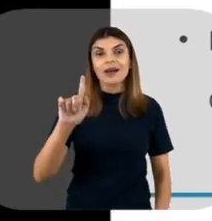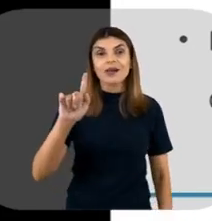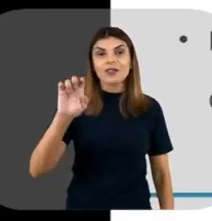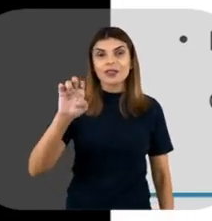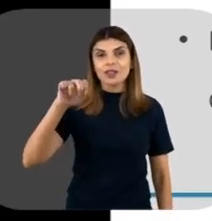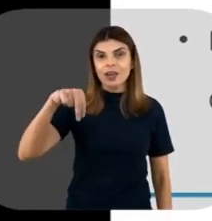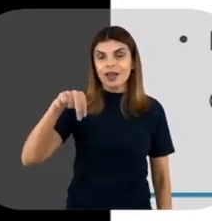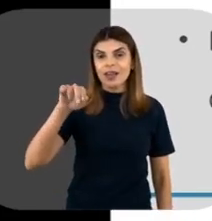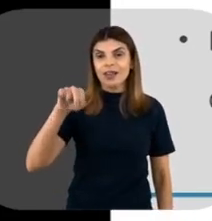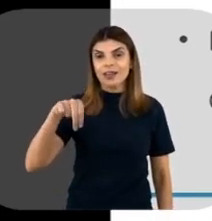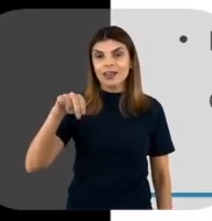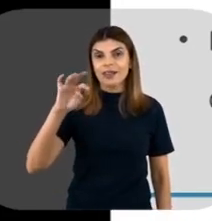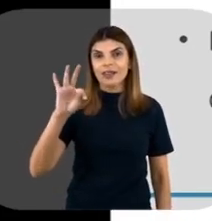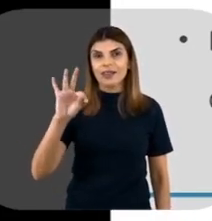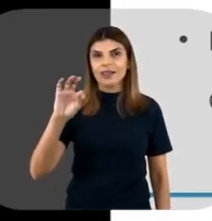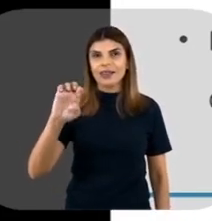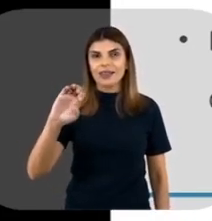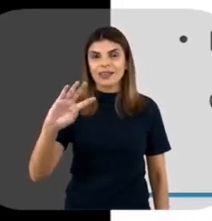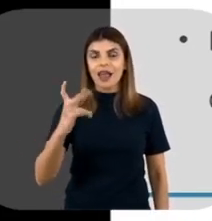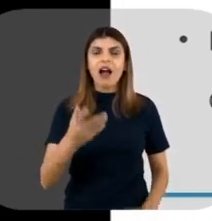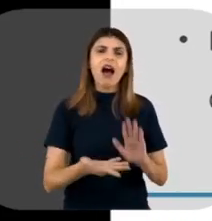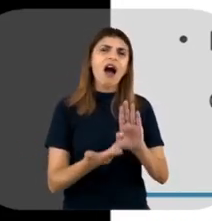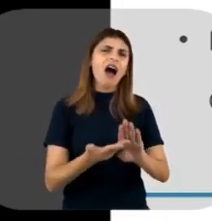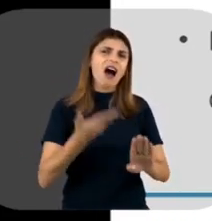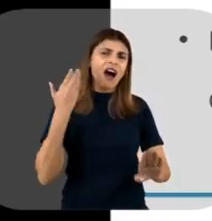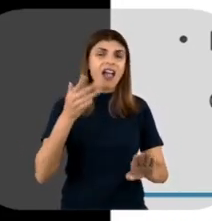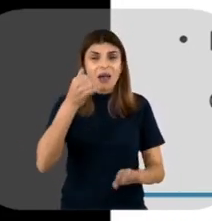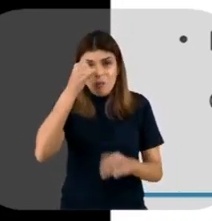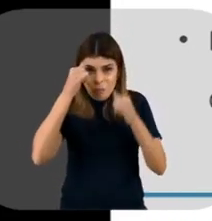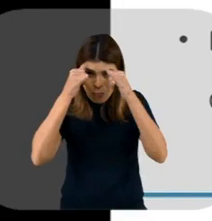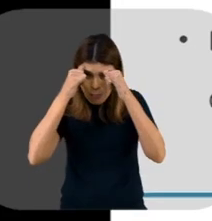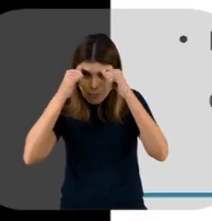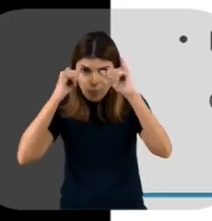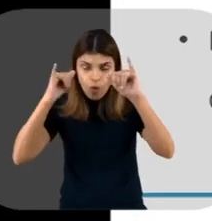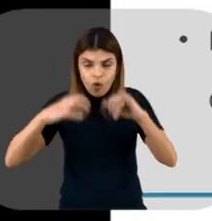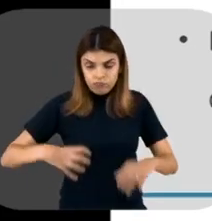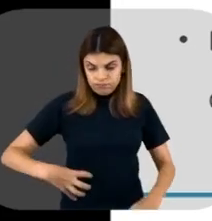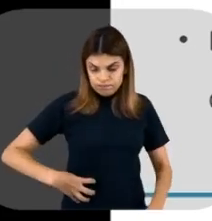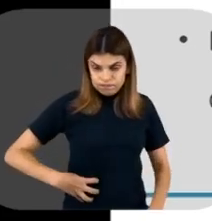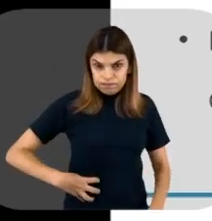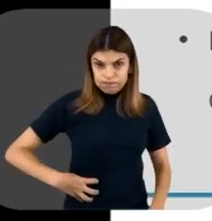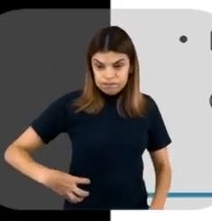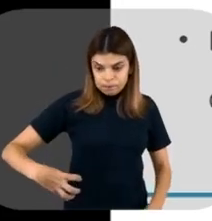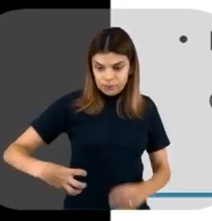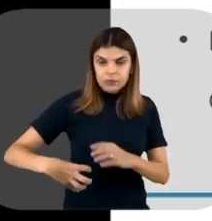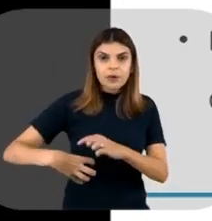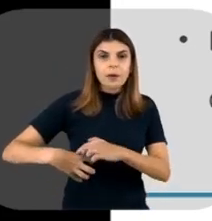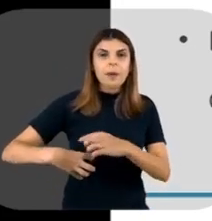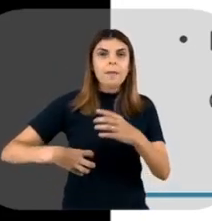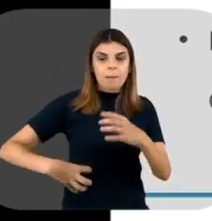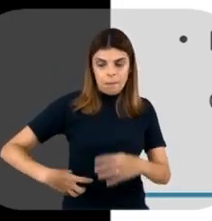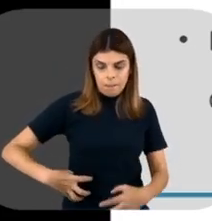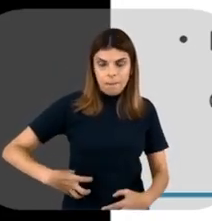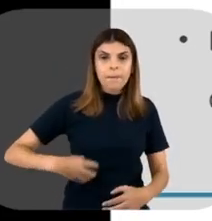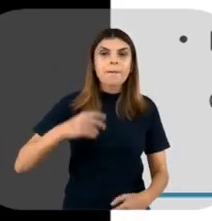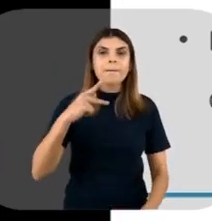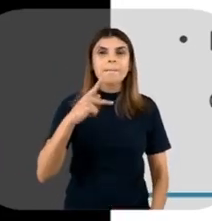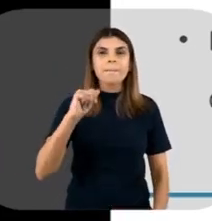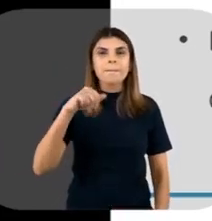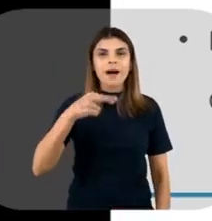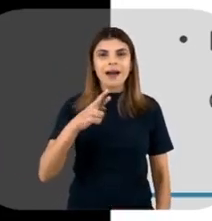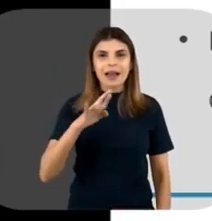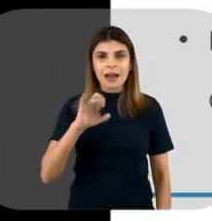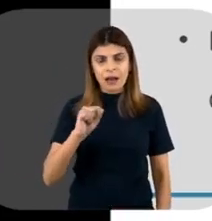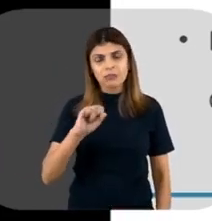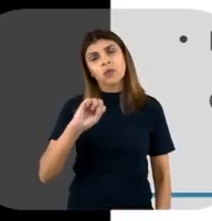que que acontecia? A insulina era extraída de pâncreas bovino e suíno, e isso causava muitas reações imunogênicas, né?